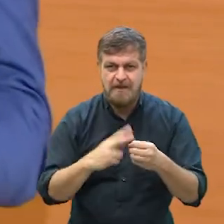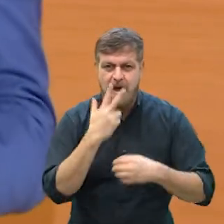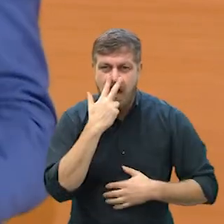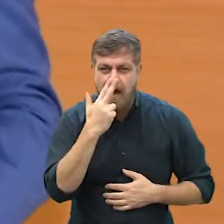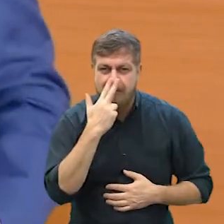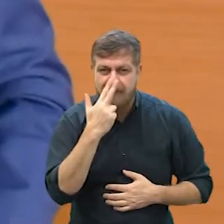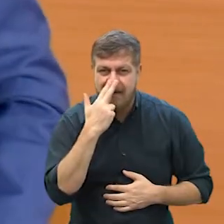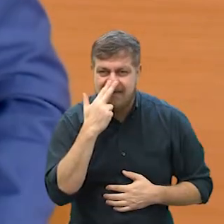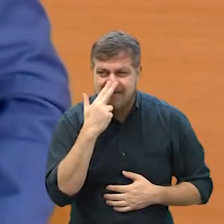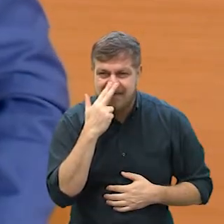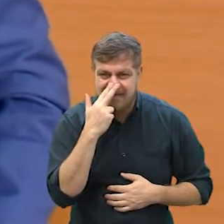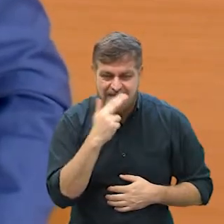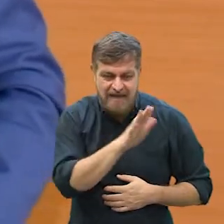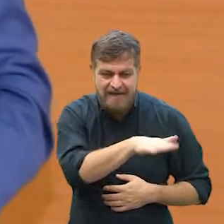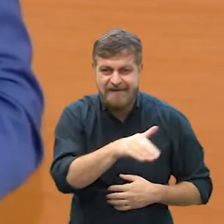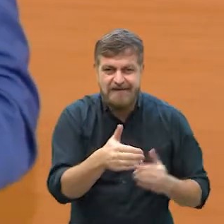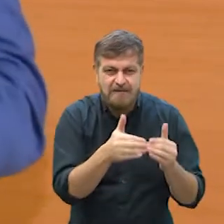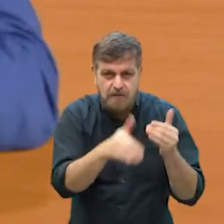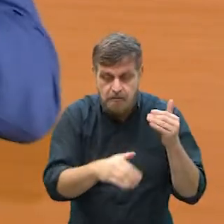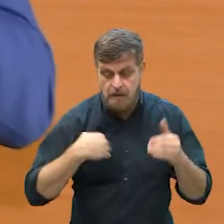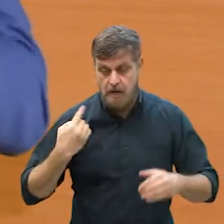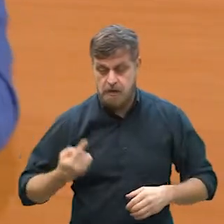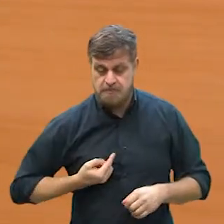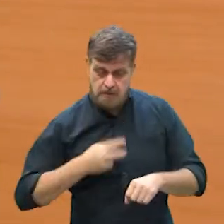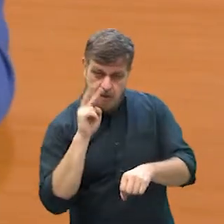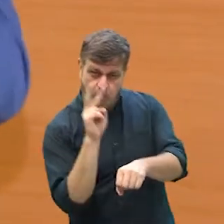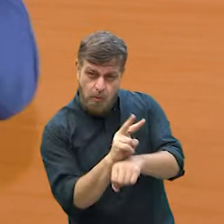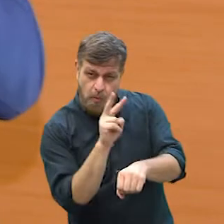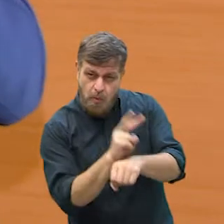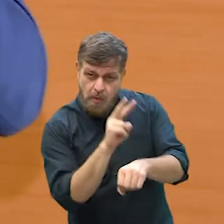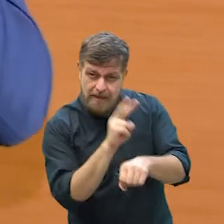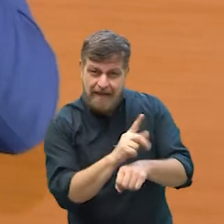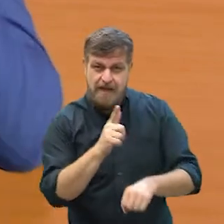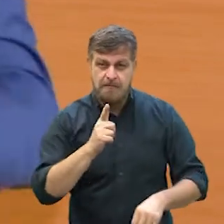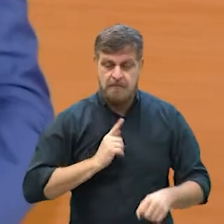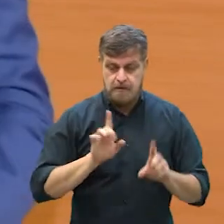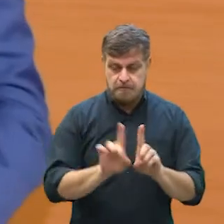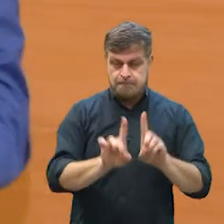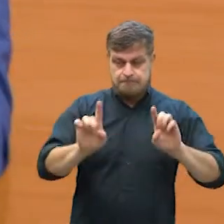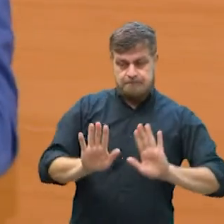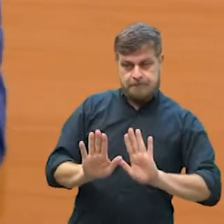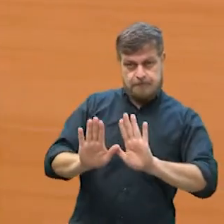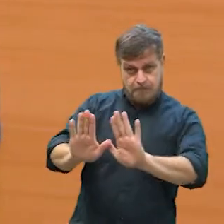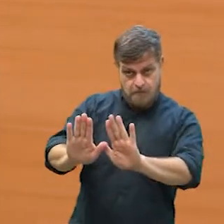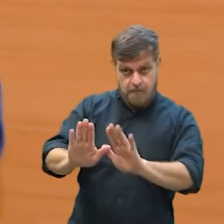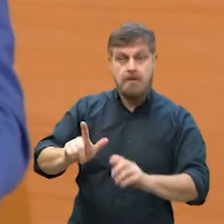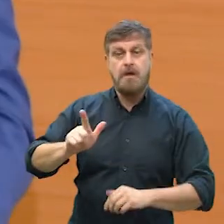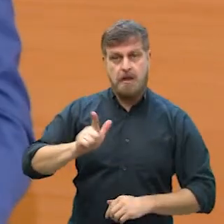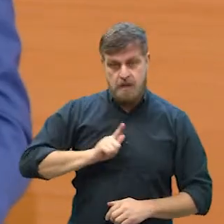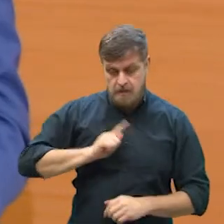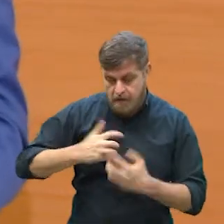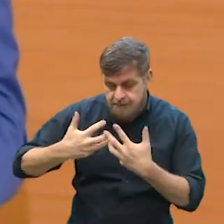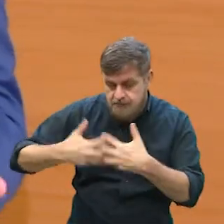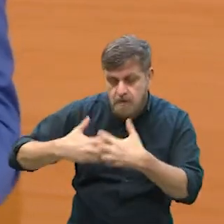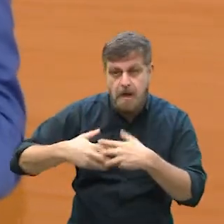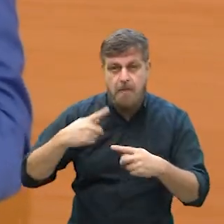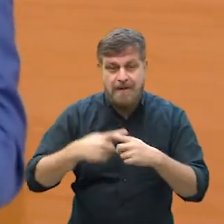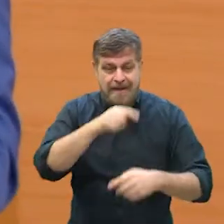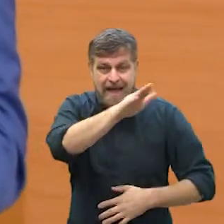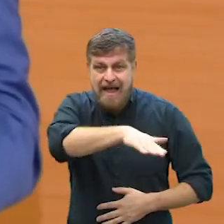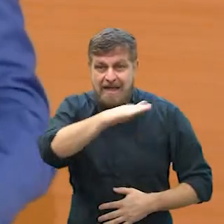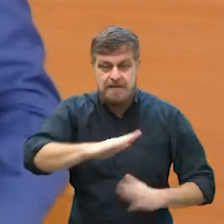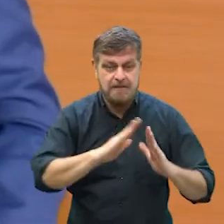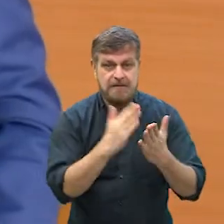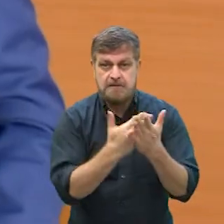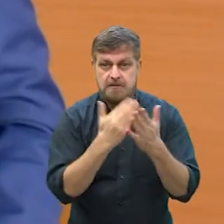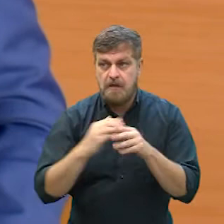gosta da criança, mas claro, a gente tem que tomar os cuidados, as escolas têm que ter o distanciamento social e estão tendo. Estão tendo porque as